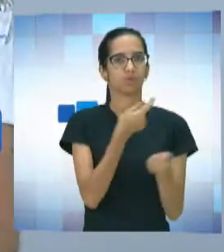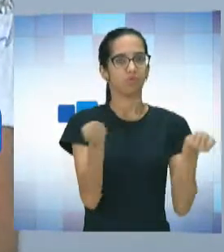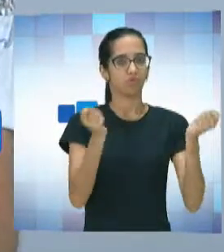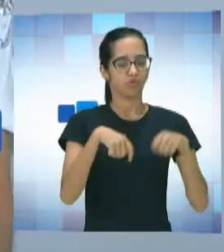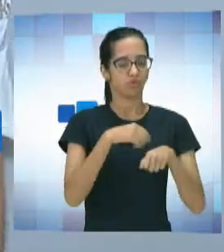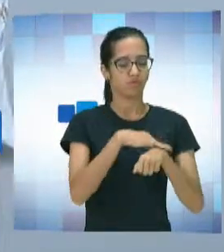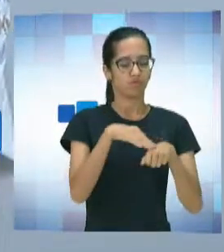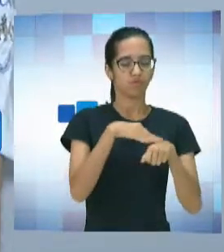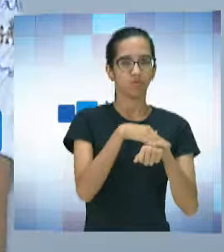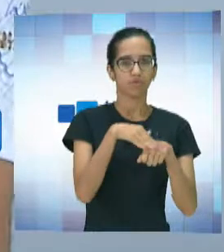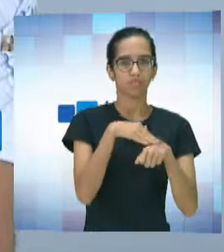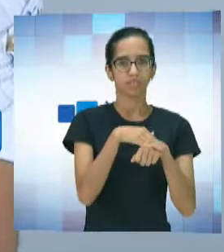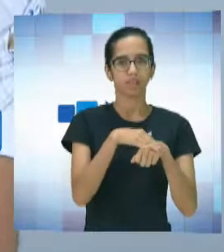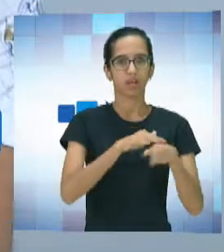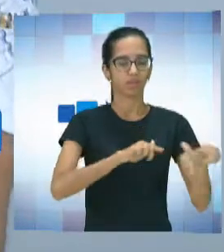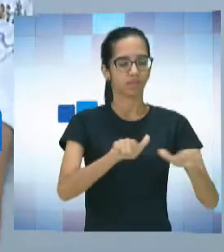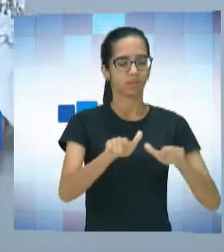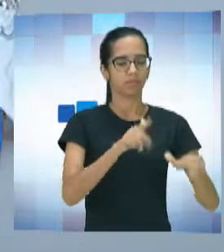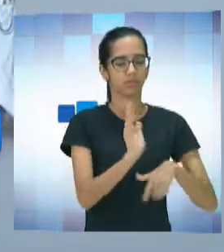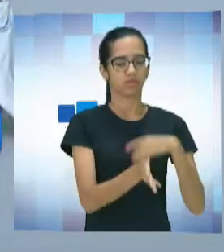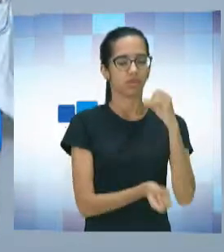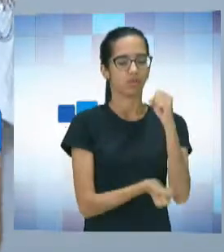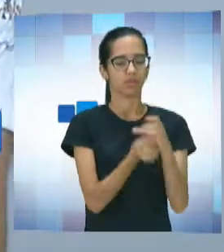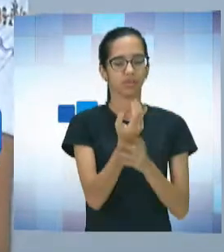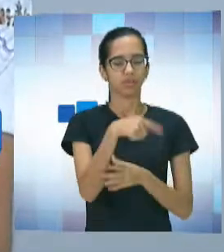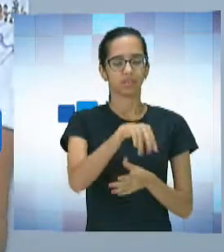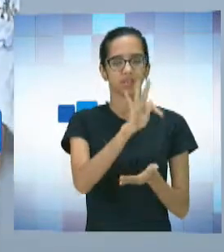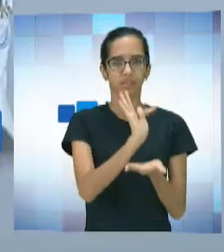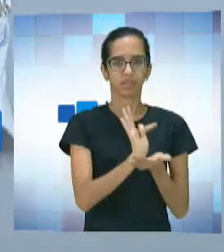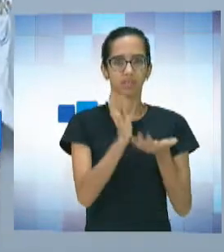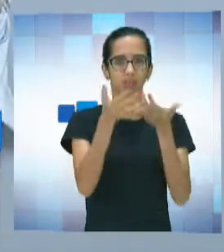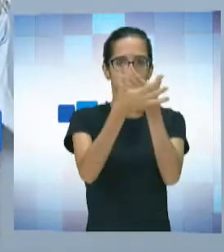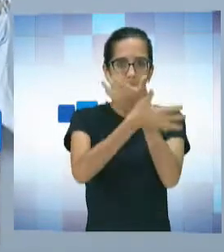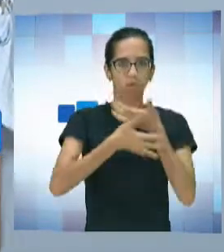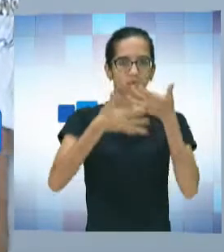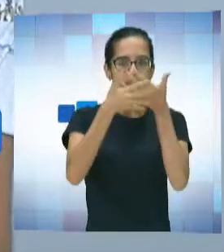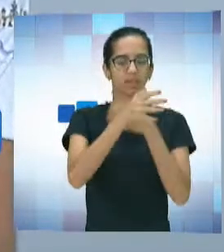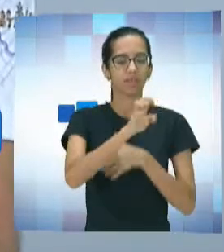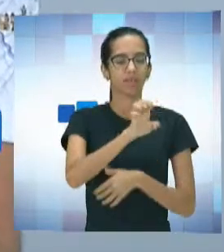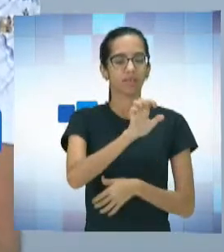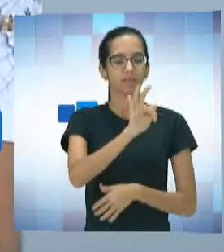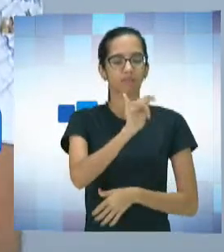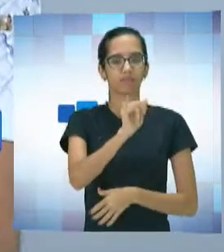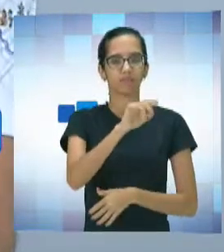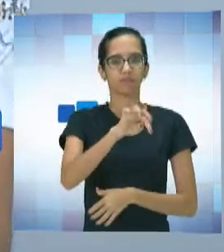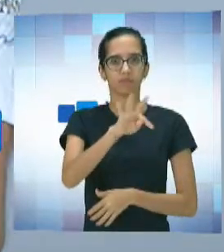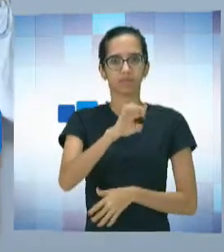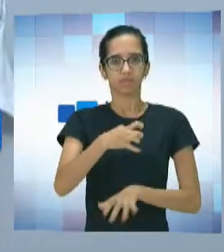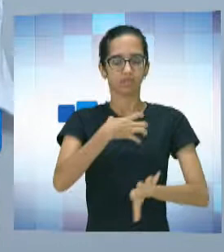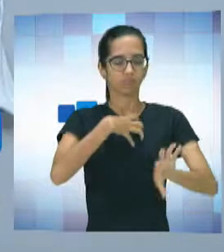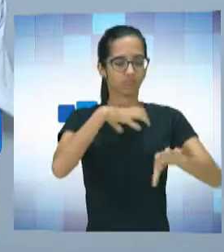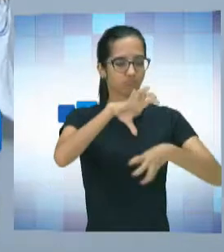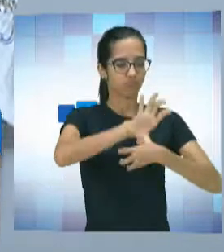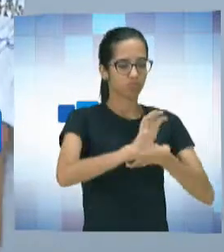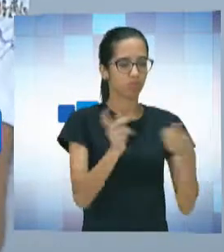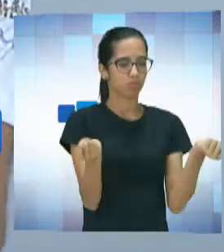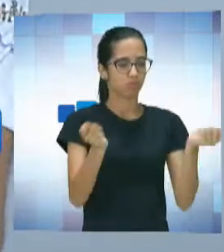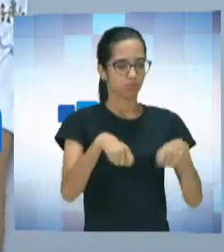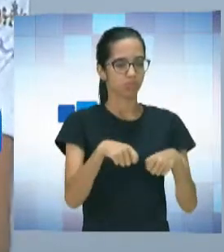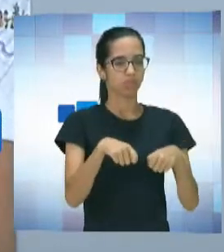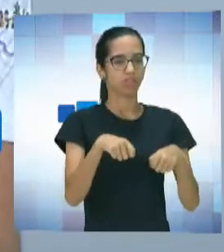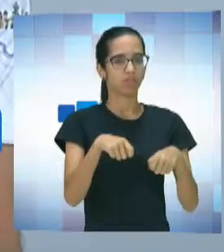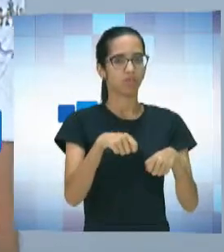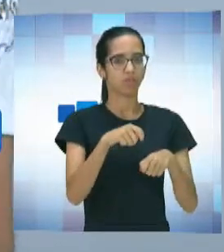do trabalho que a gente já vem desenvolvendo aqui em Teresina, que é o projeto Música Eficiente, sensibilizando para o resgate da cidadania.